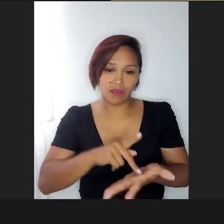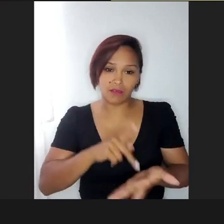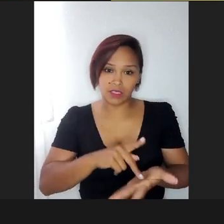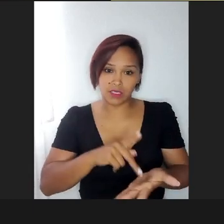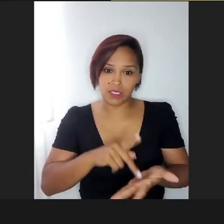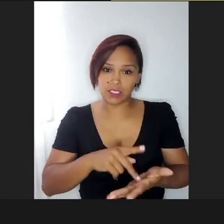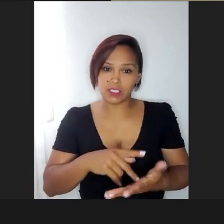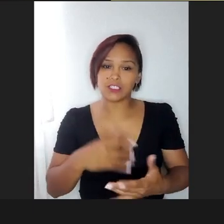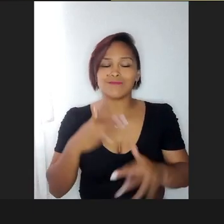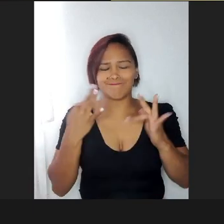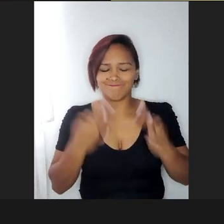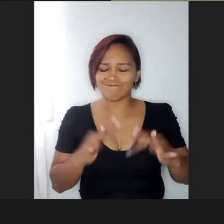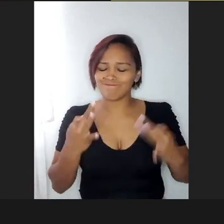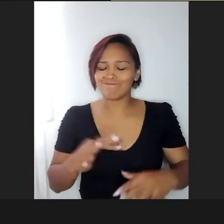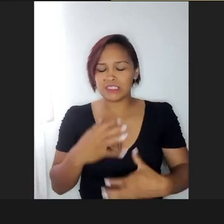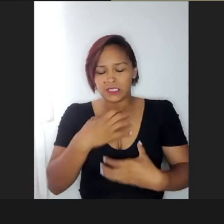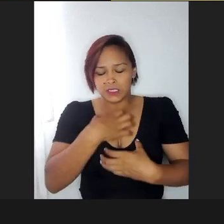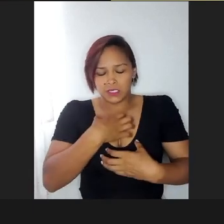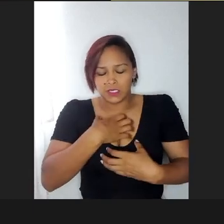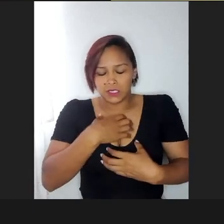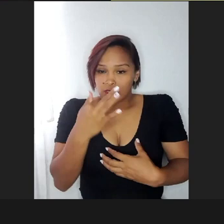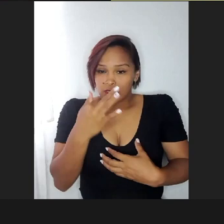dói na alma, dói,